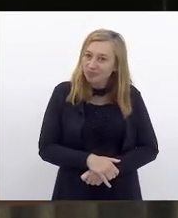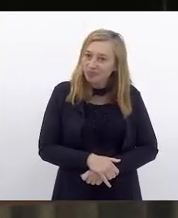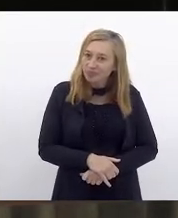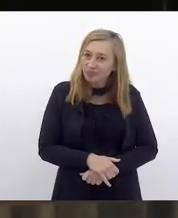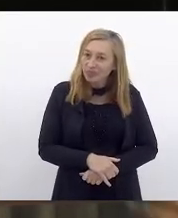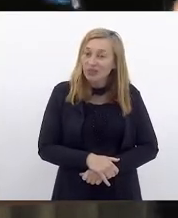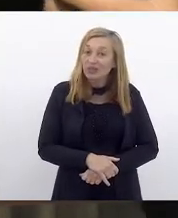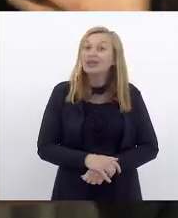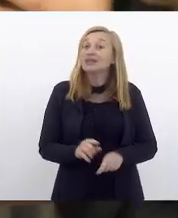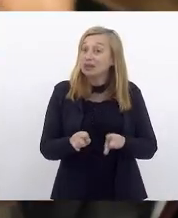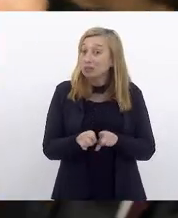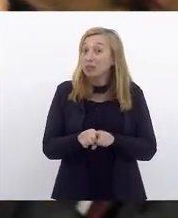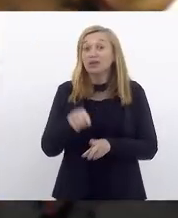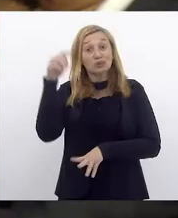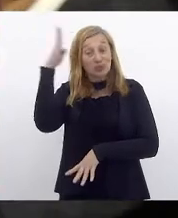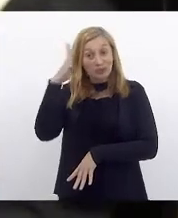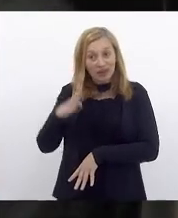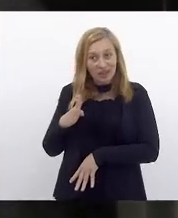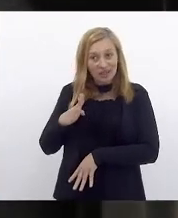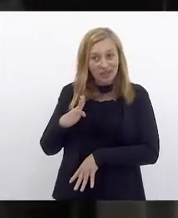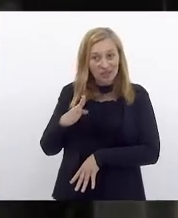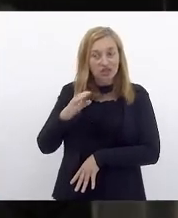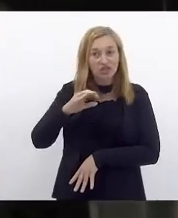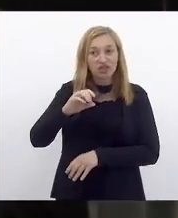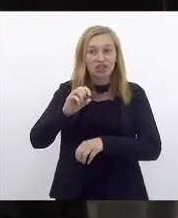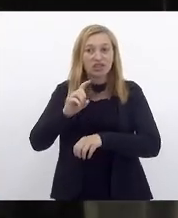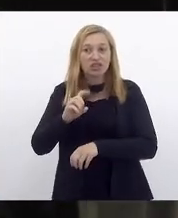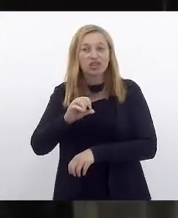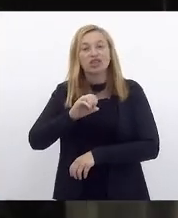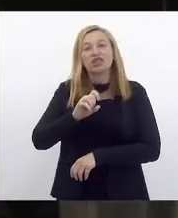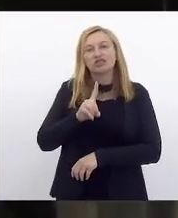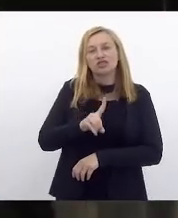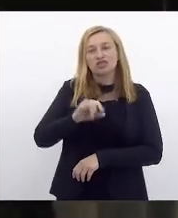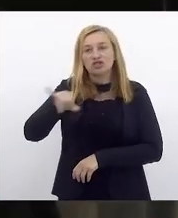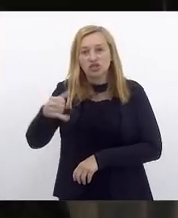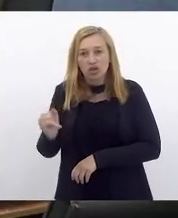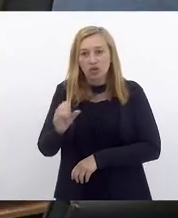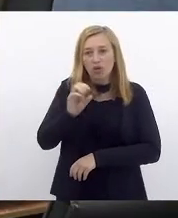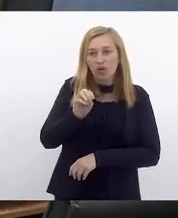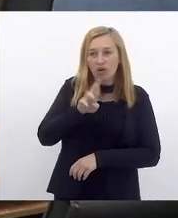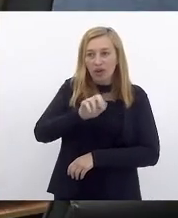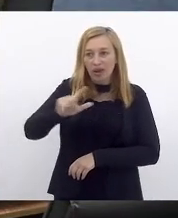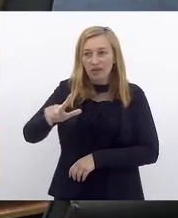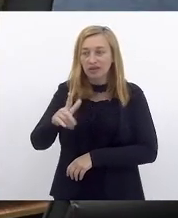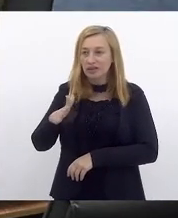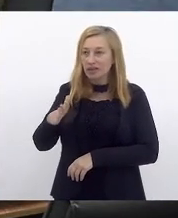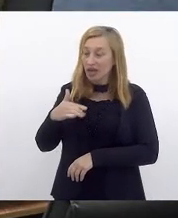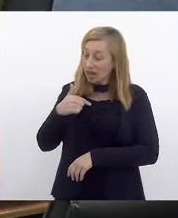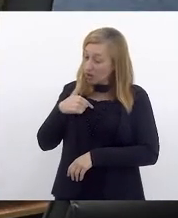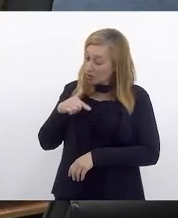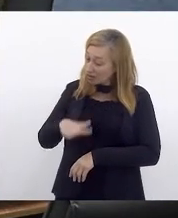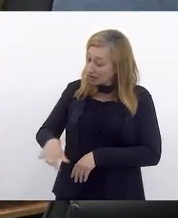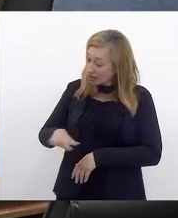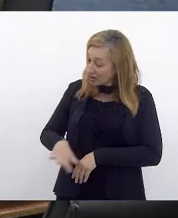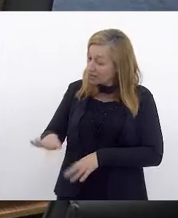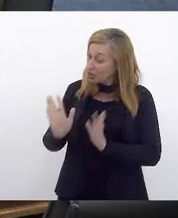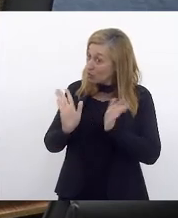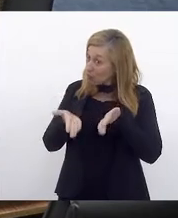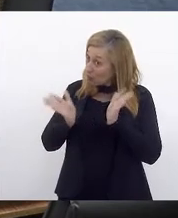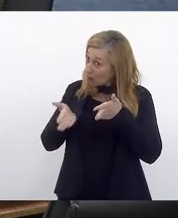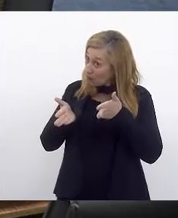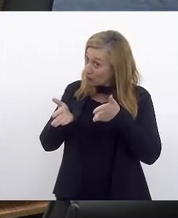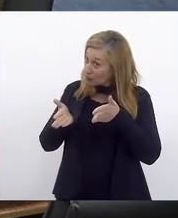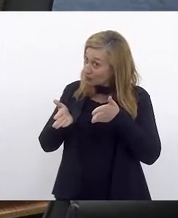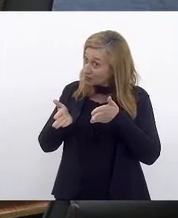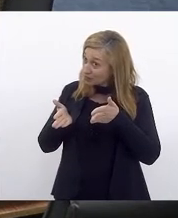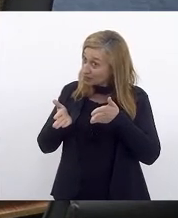não dizer do Brasil, DJ Corelo, embora na minha adolescência, e hoje ainda eu